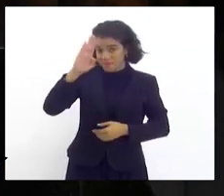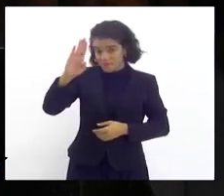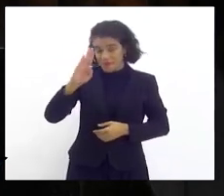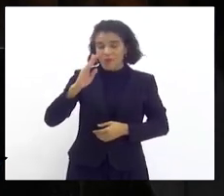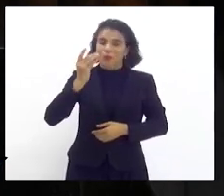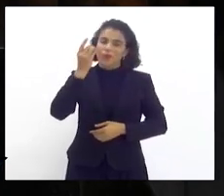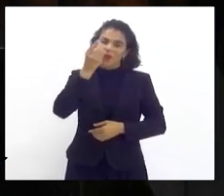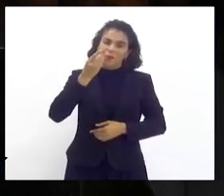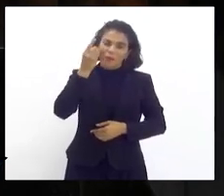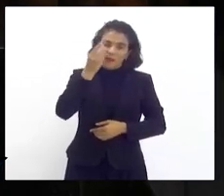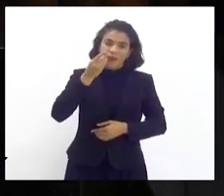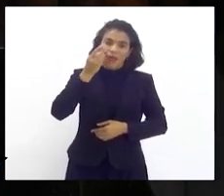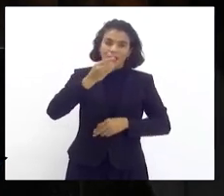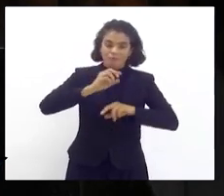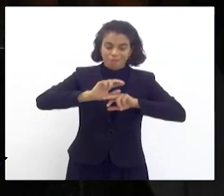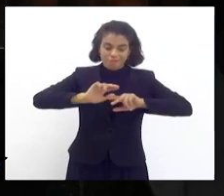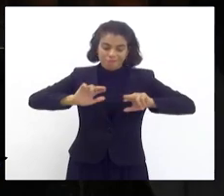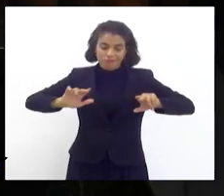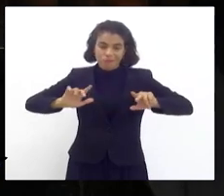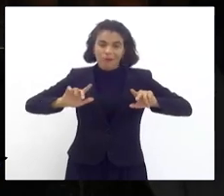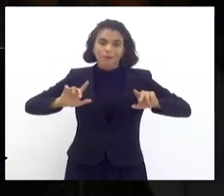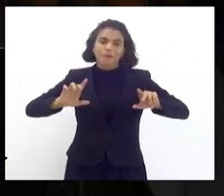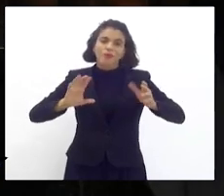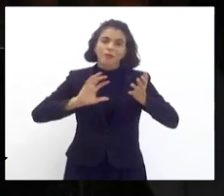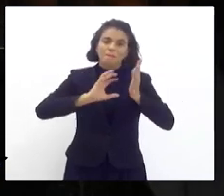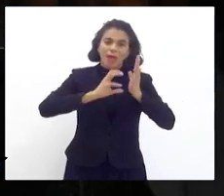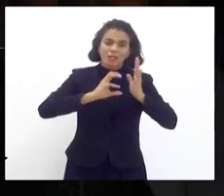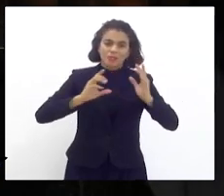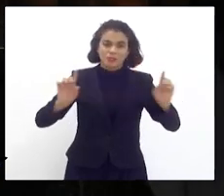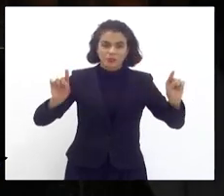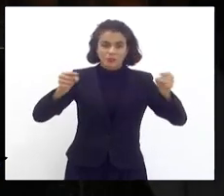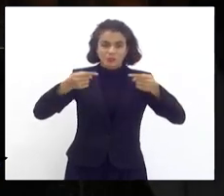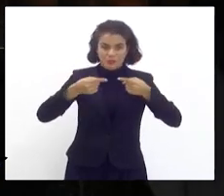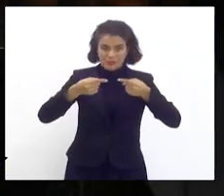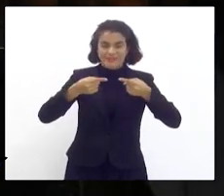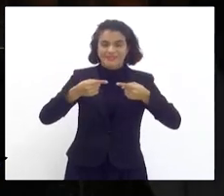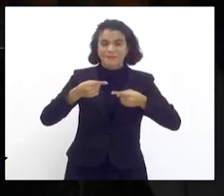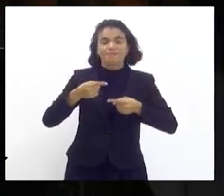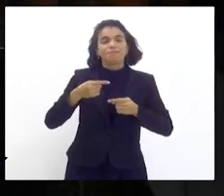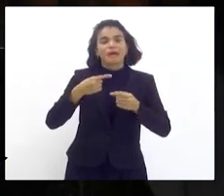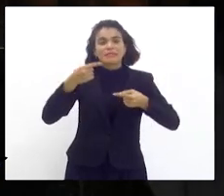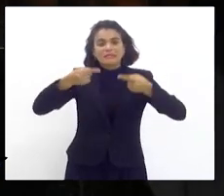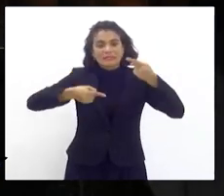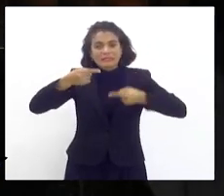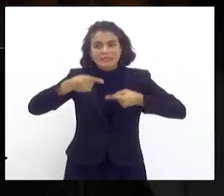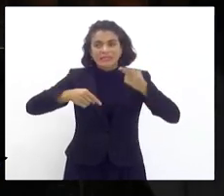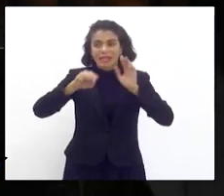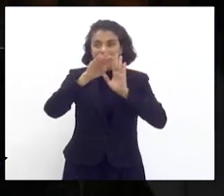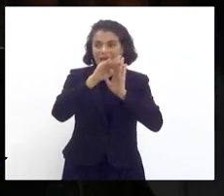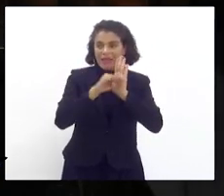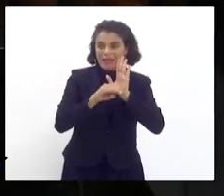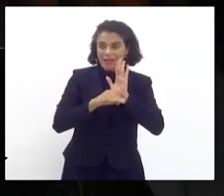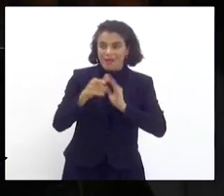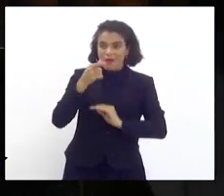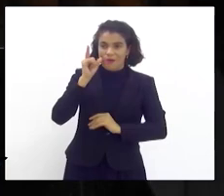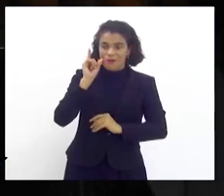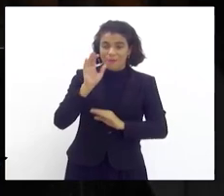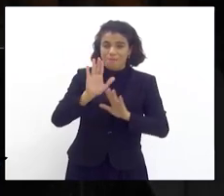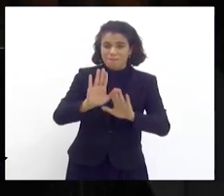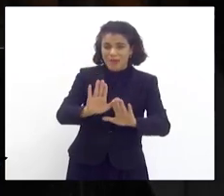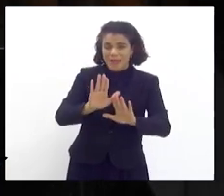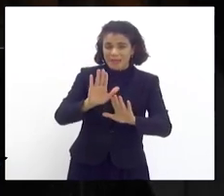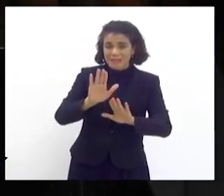os deputados de oposição, para discutir a pauta de ontem. Mas, senhor